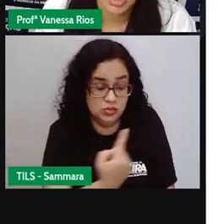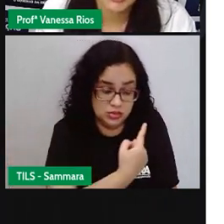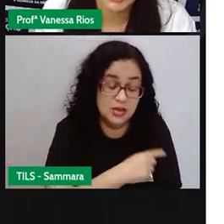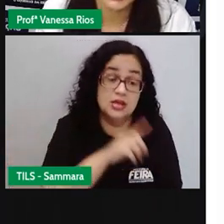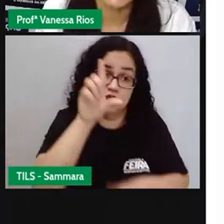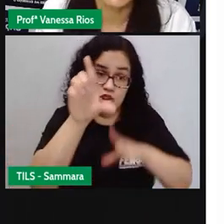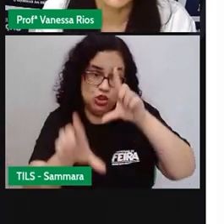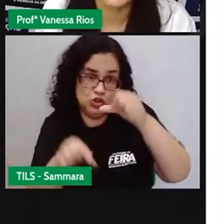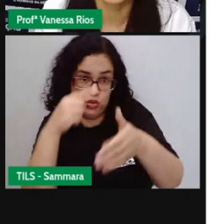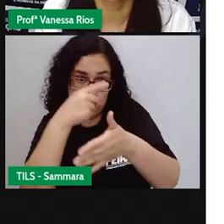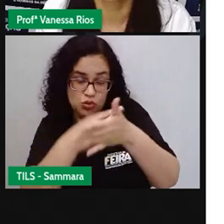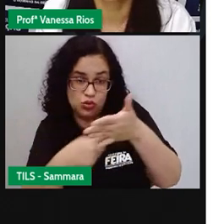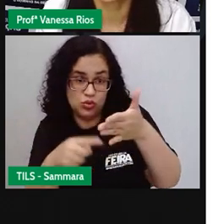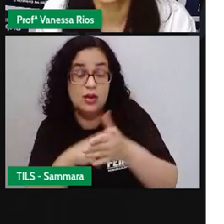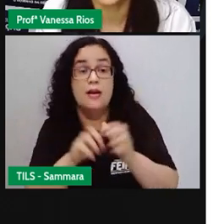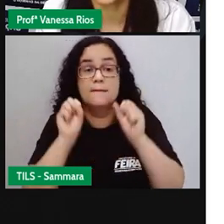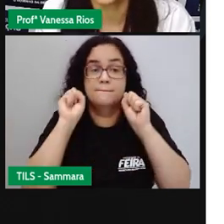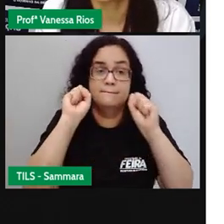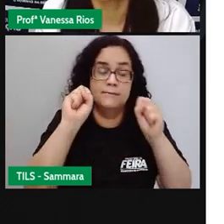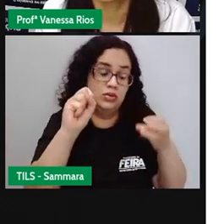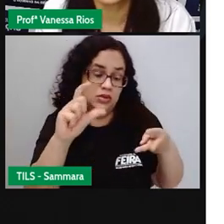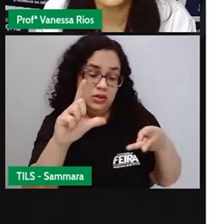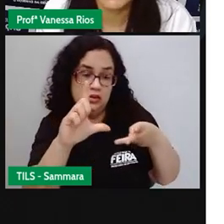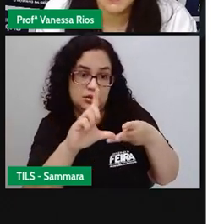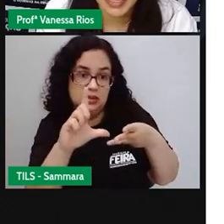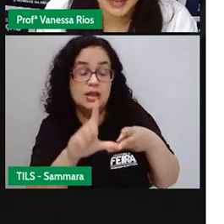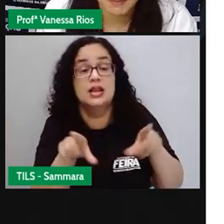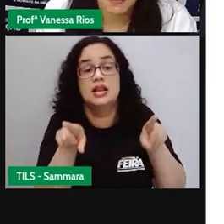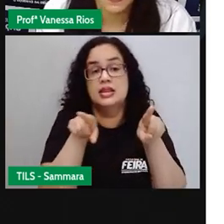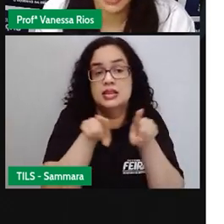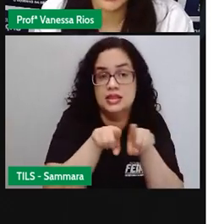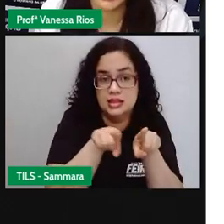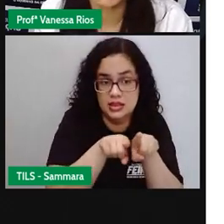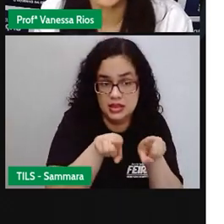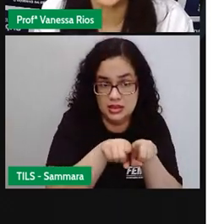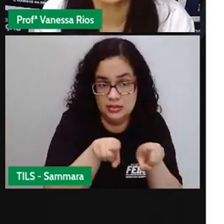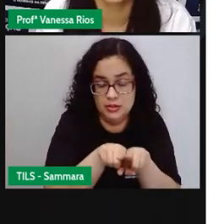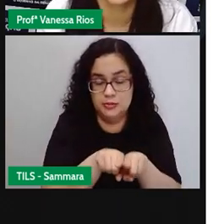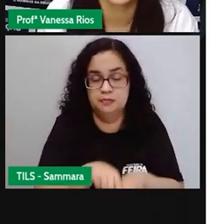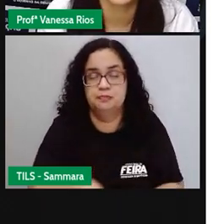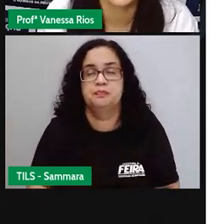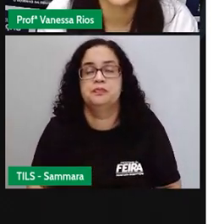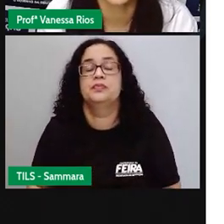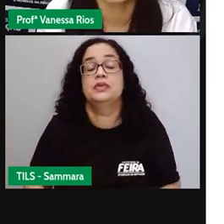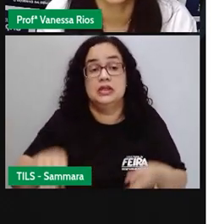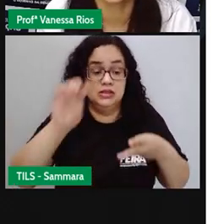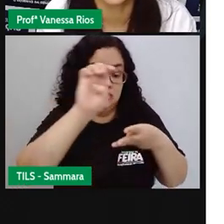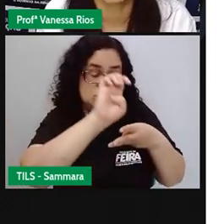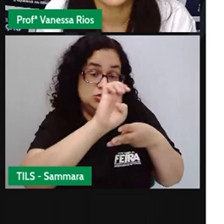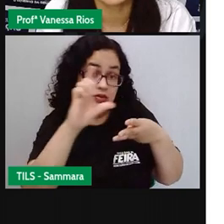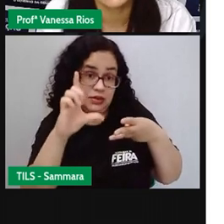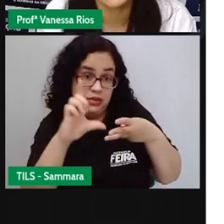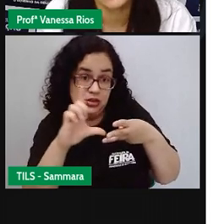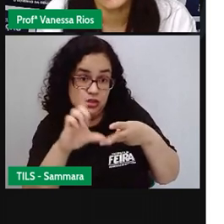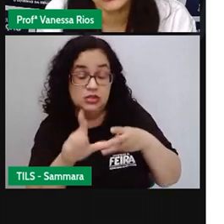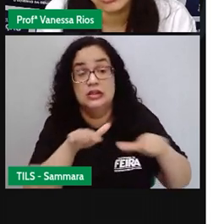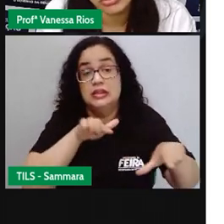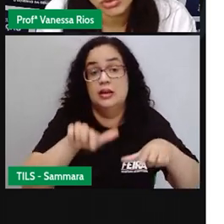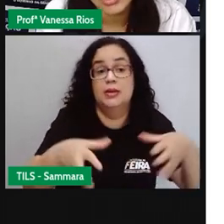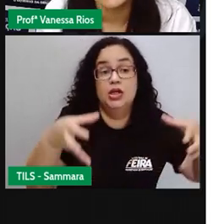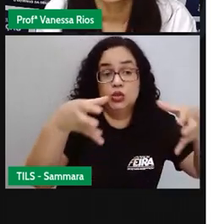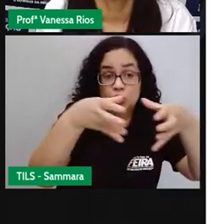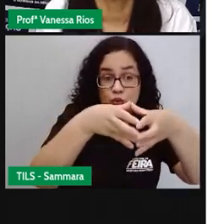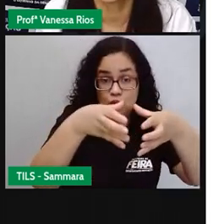elegemos, né, os eleitores e o poder legislativo também. Então, executivo e o legislativo eles trabalham em